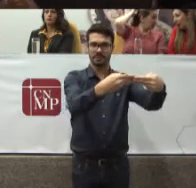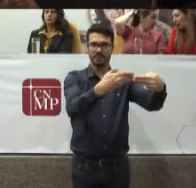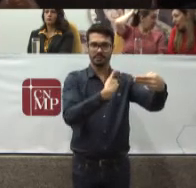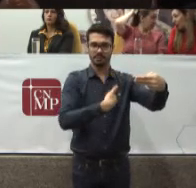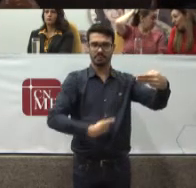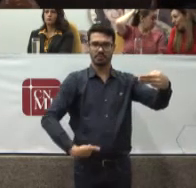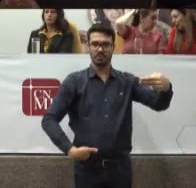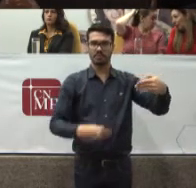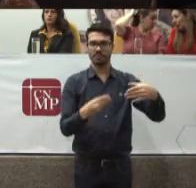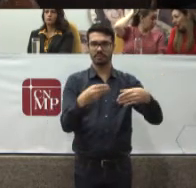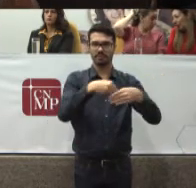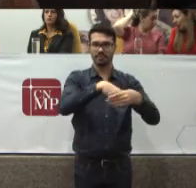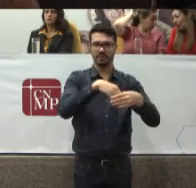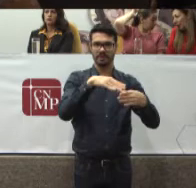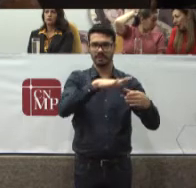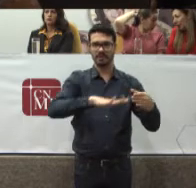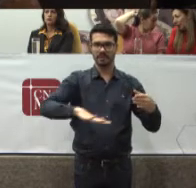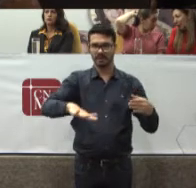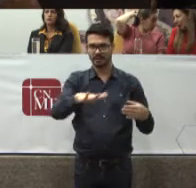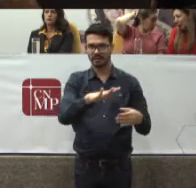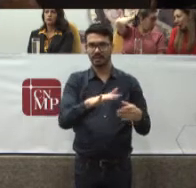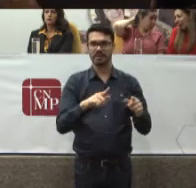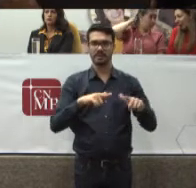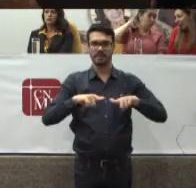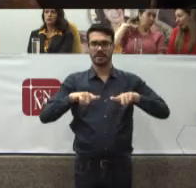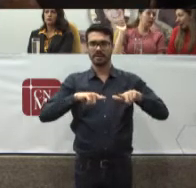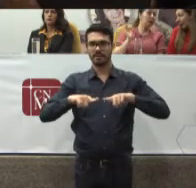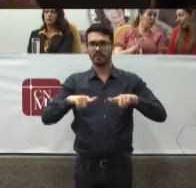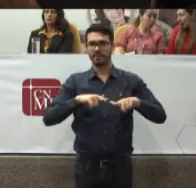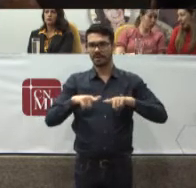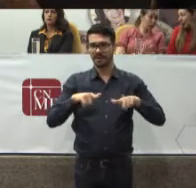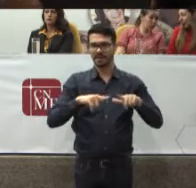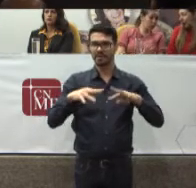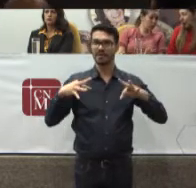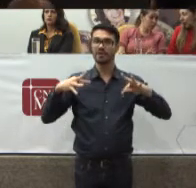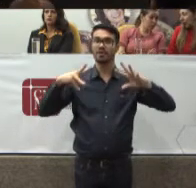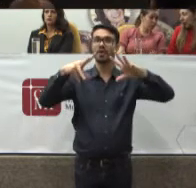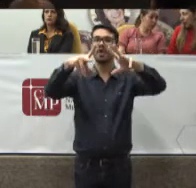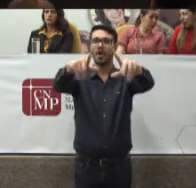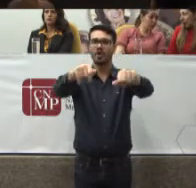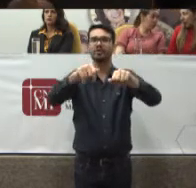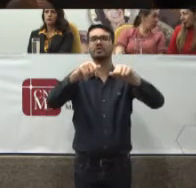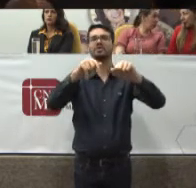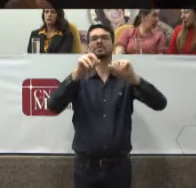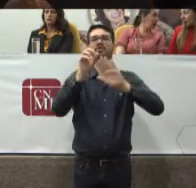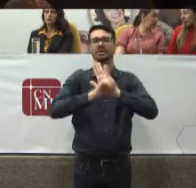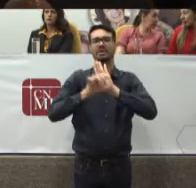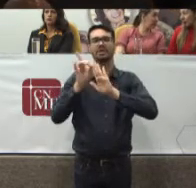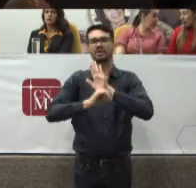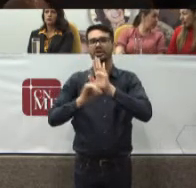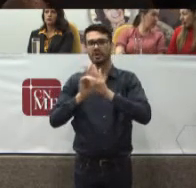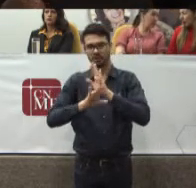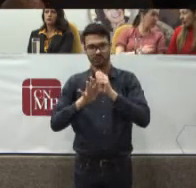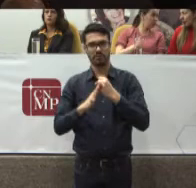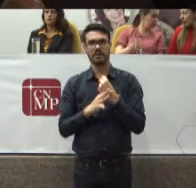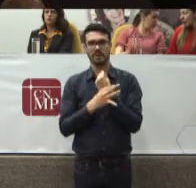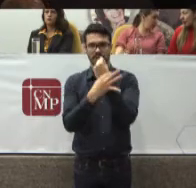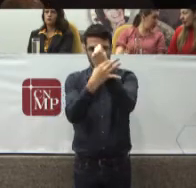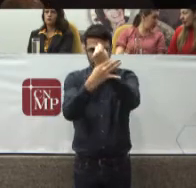Constitucional Ele atua Com relação A todos Os direitos Sociais E vale